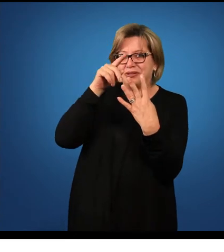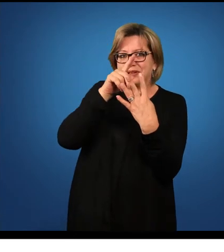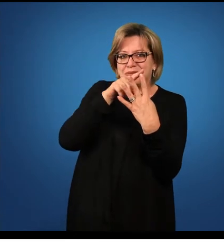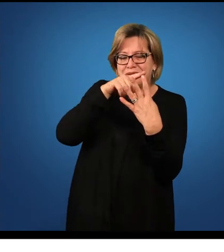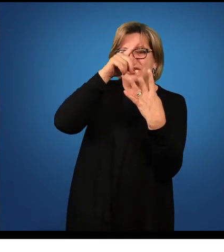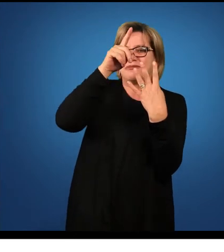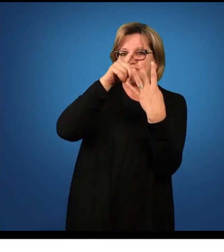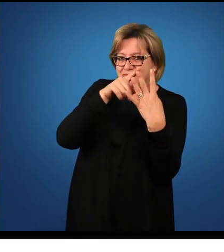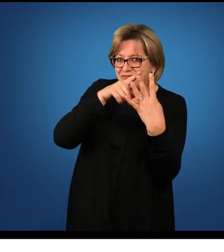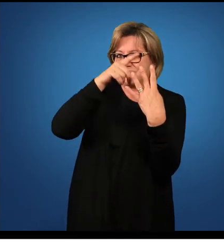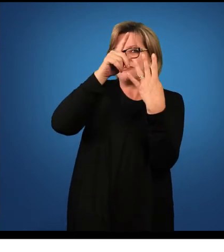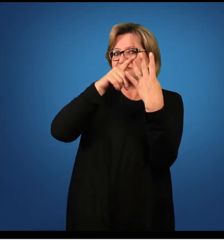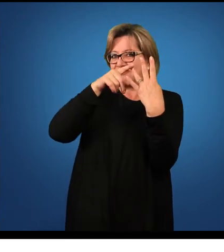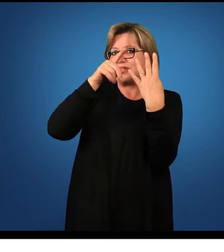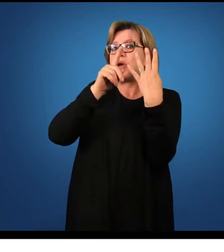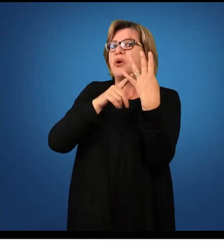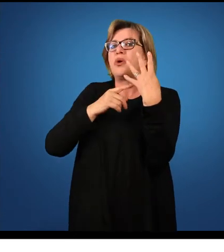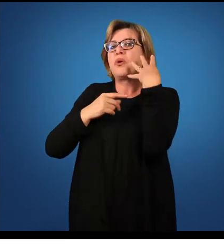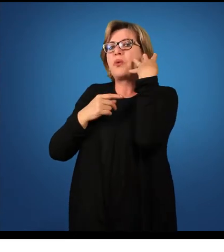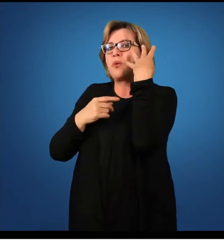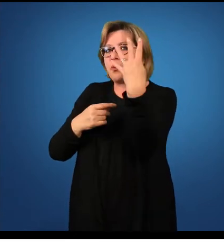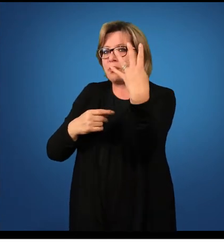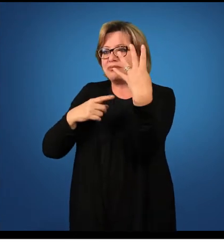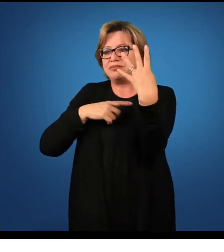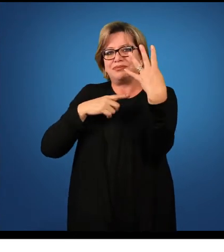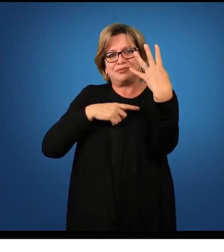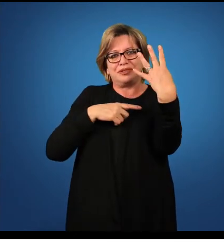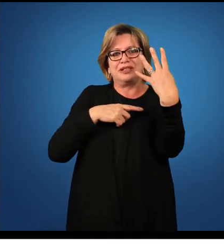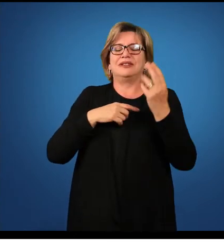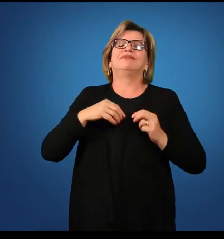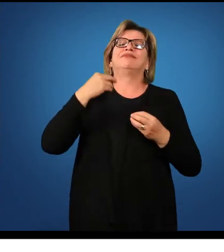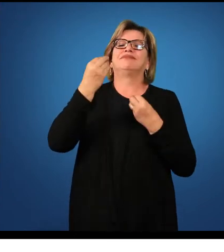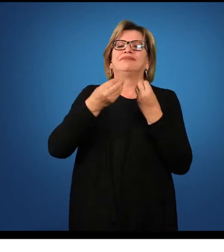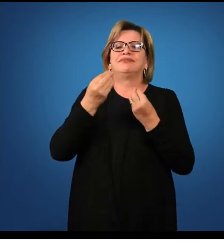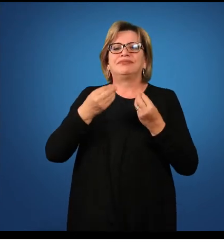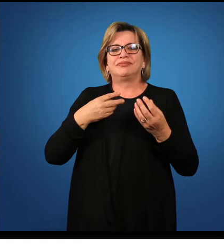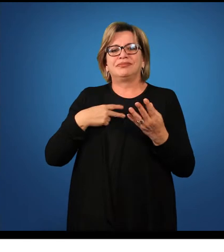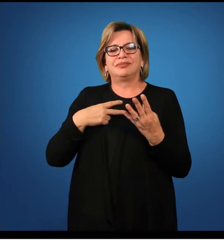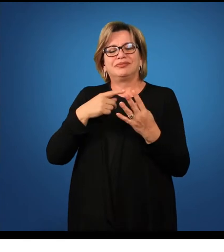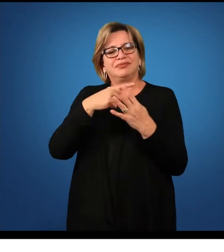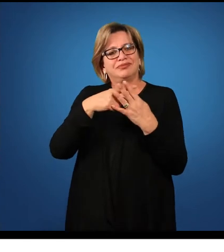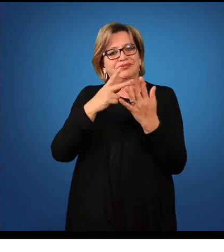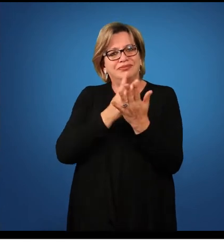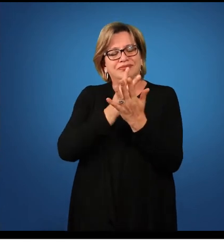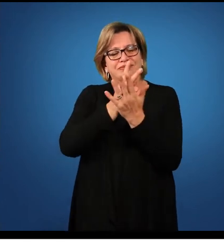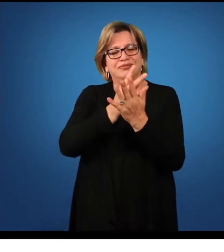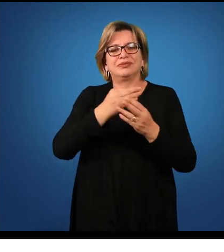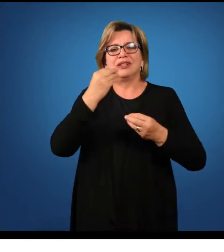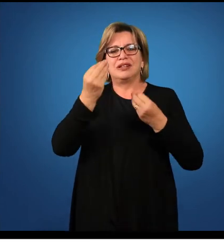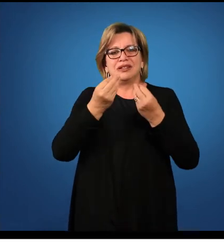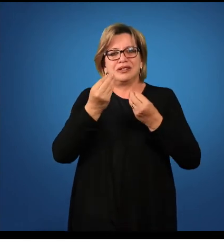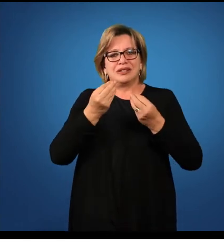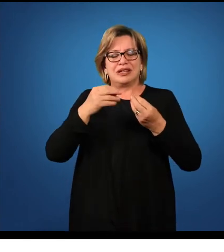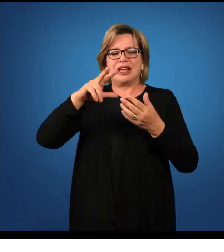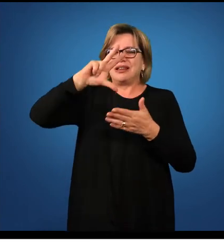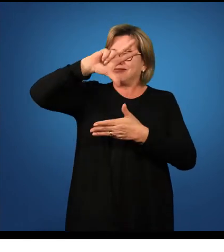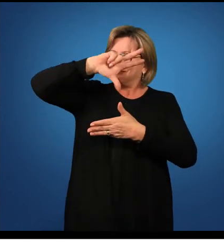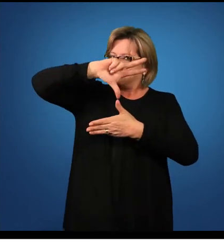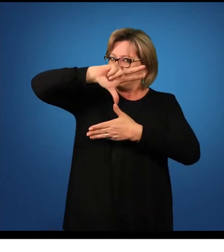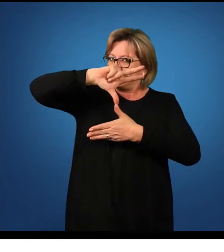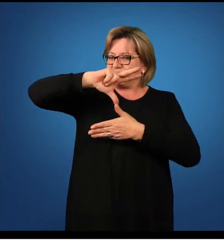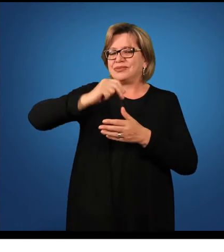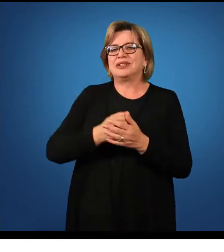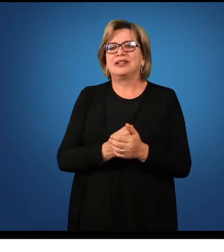segunda conjugação, terceira conjugação e quarta conjugação latina.